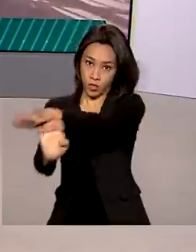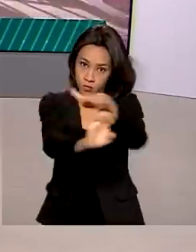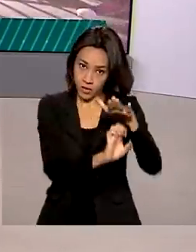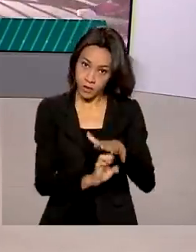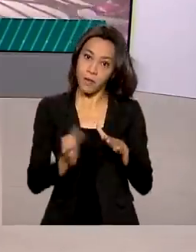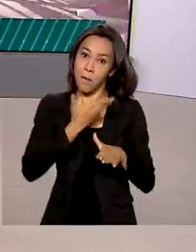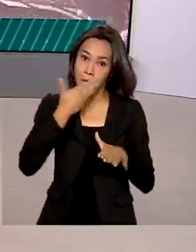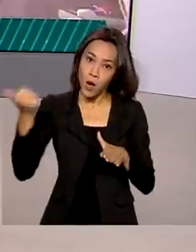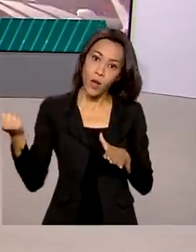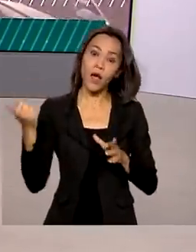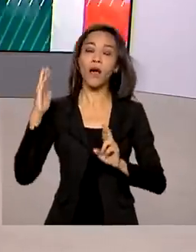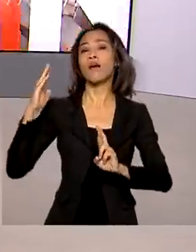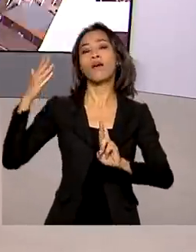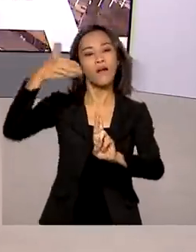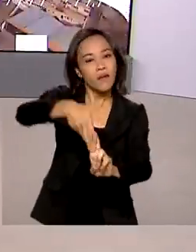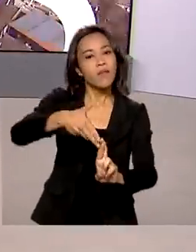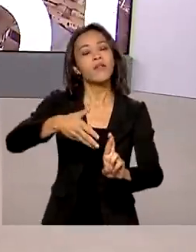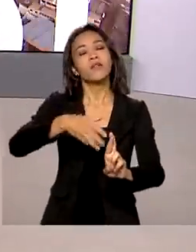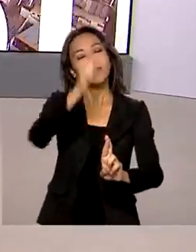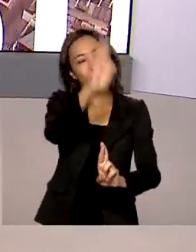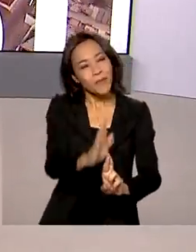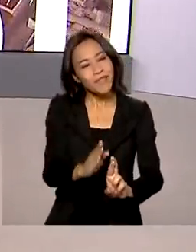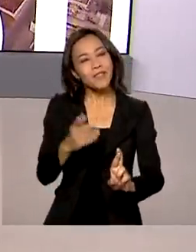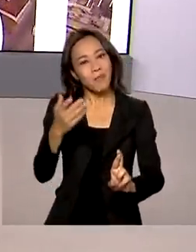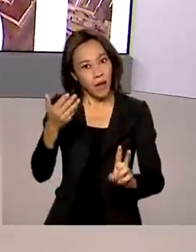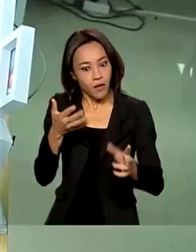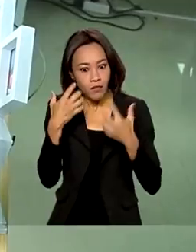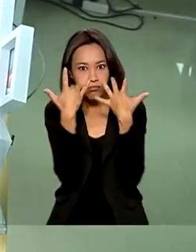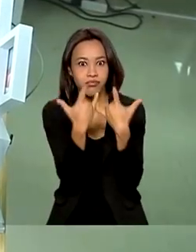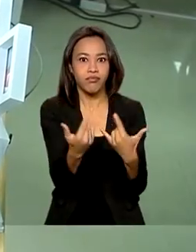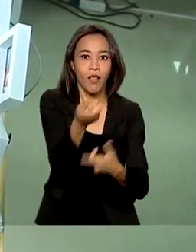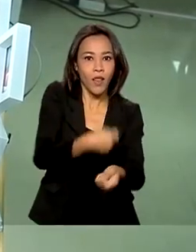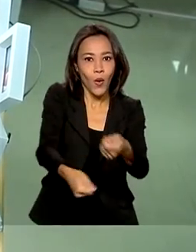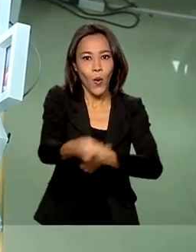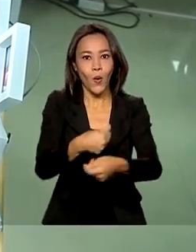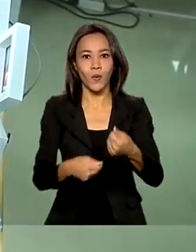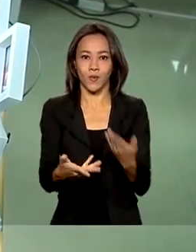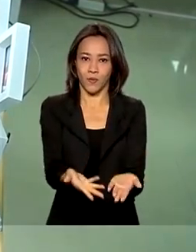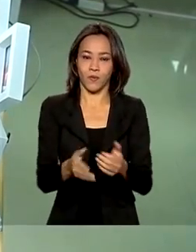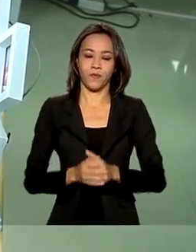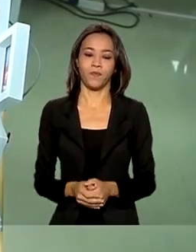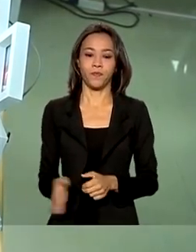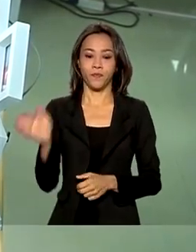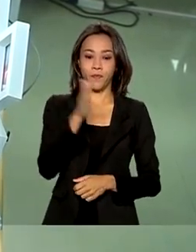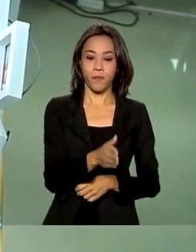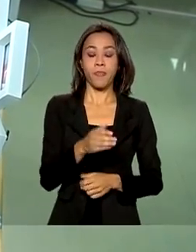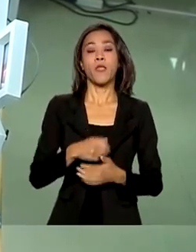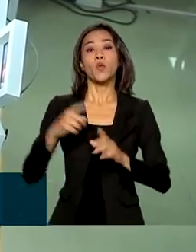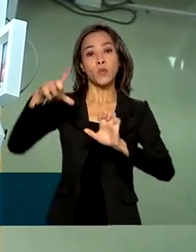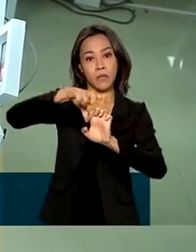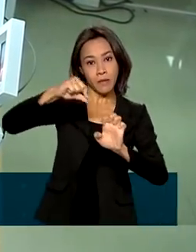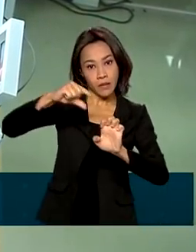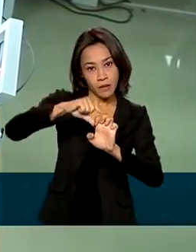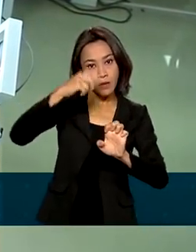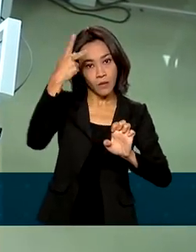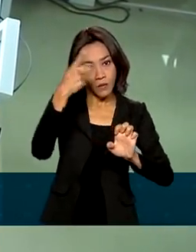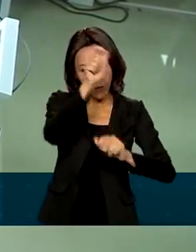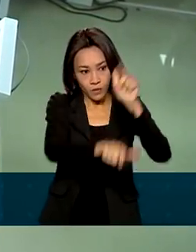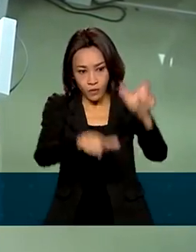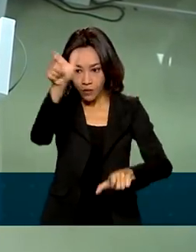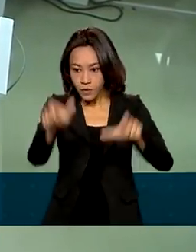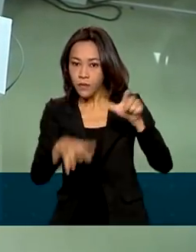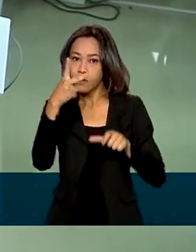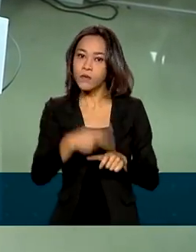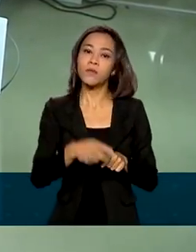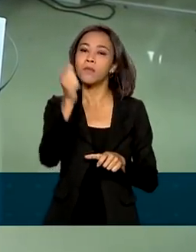no ranking dos melhores países para se fazer negócios. Os empreendedores brasileiros terão mais agilidade em